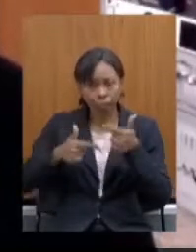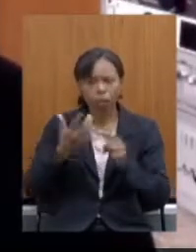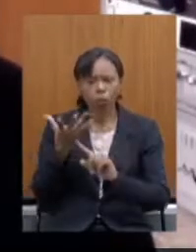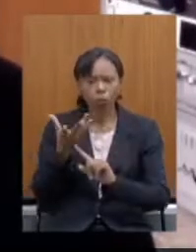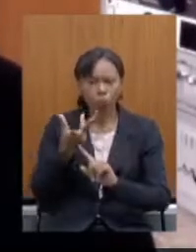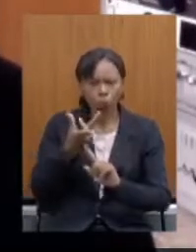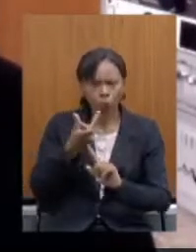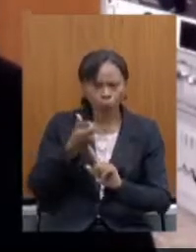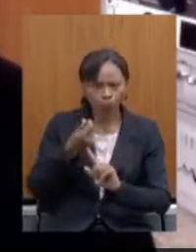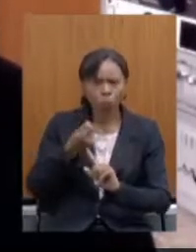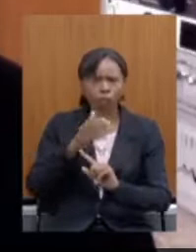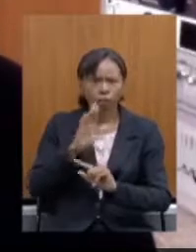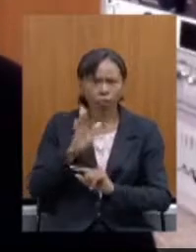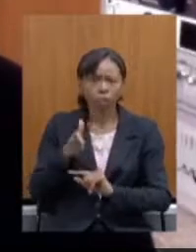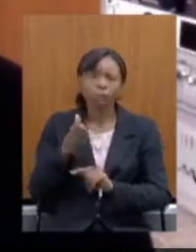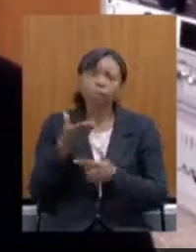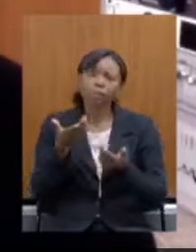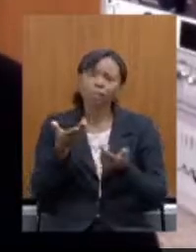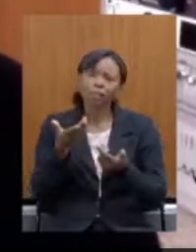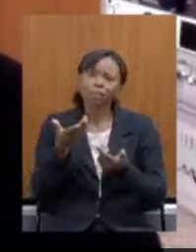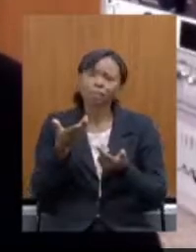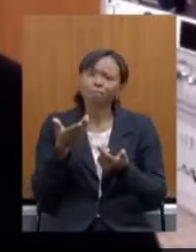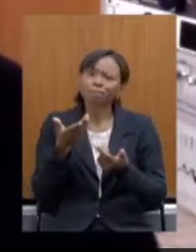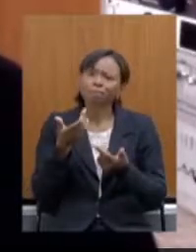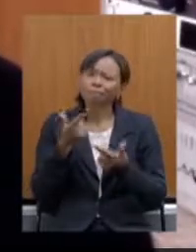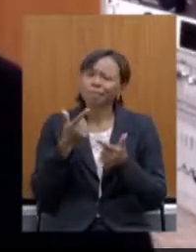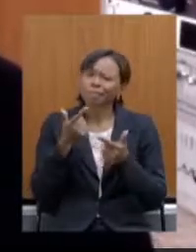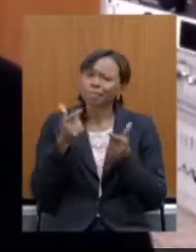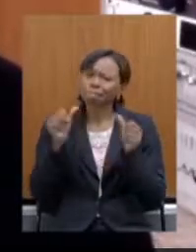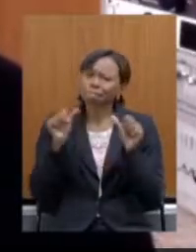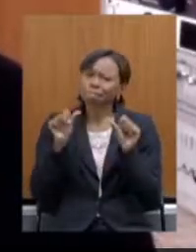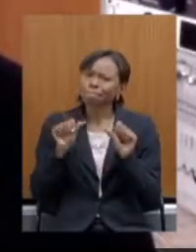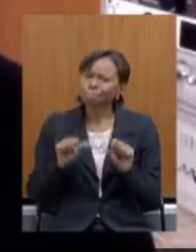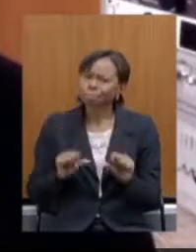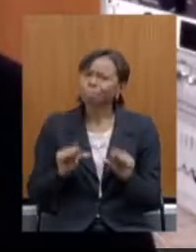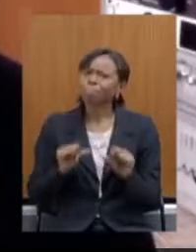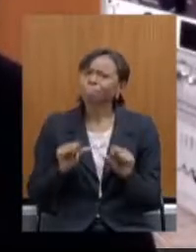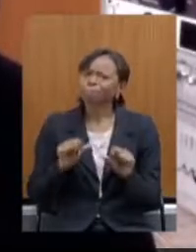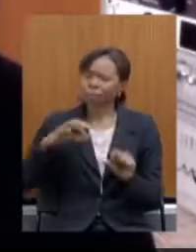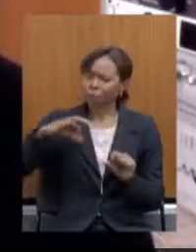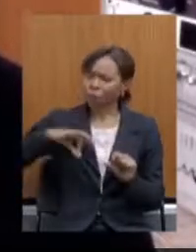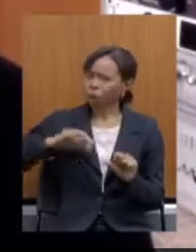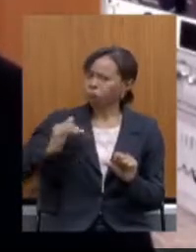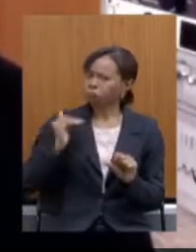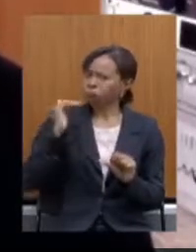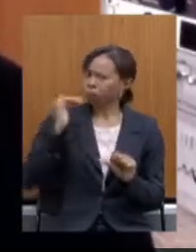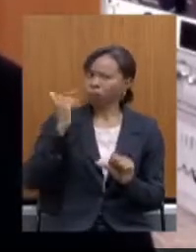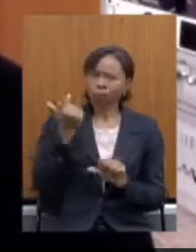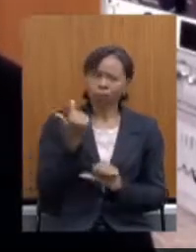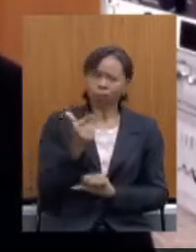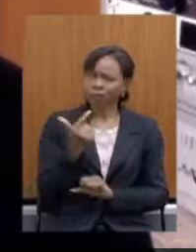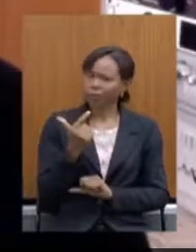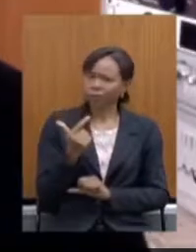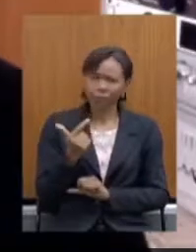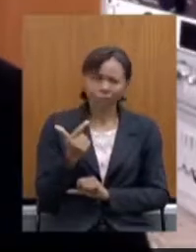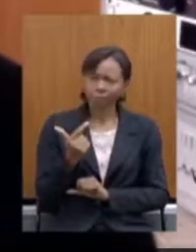estamos em uma situação muito precária sem aumento é